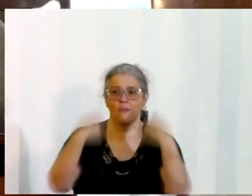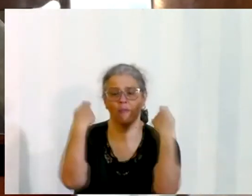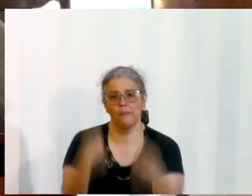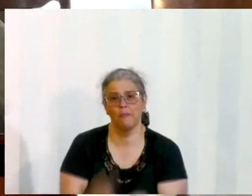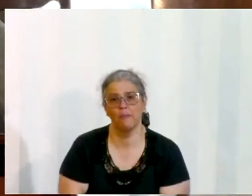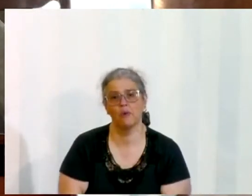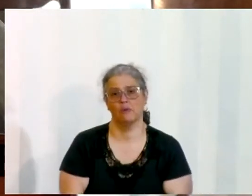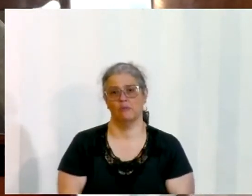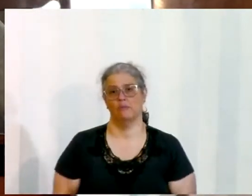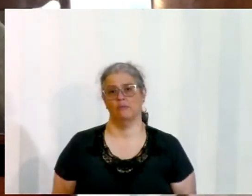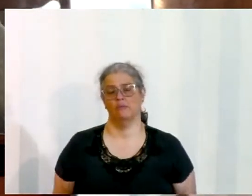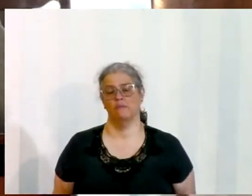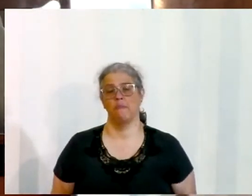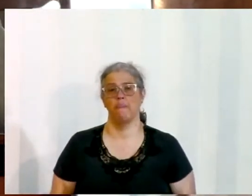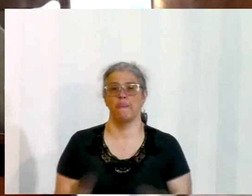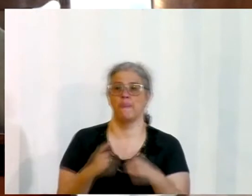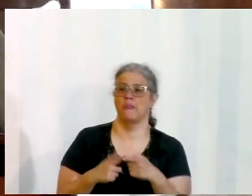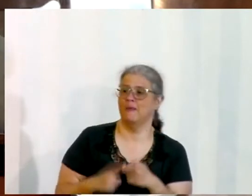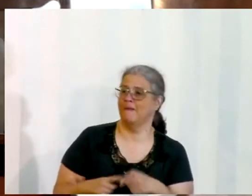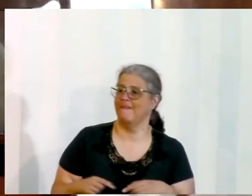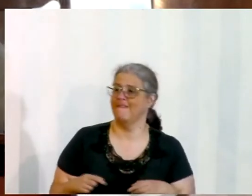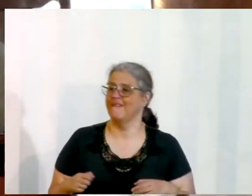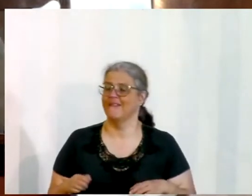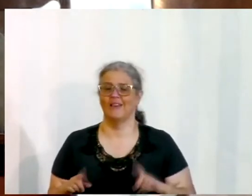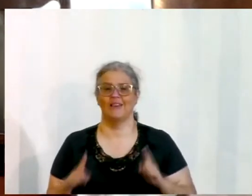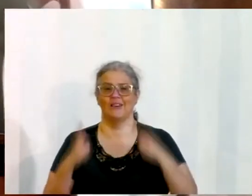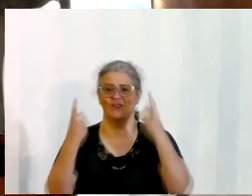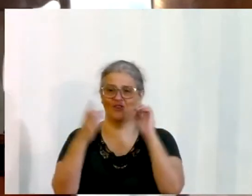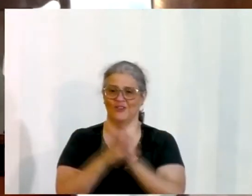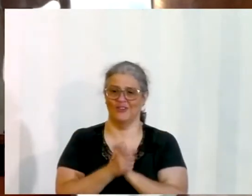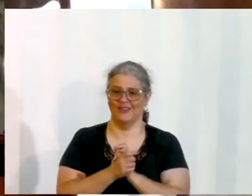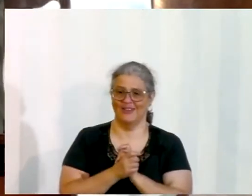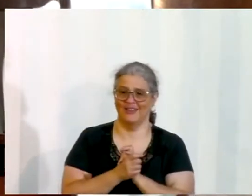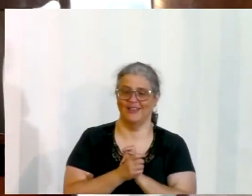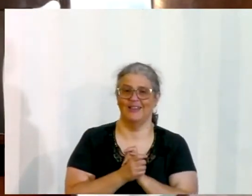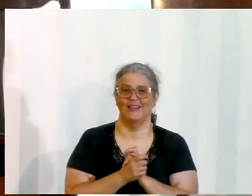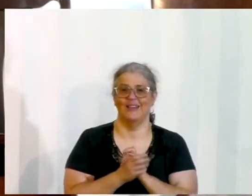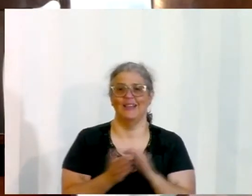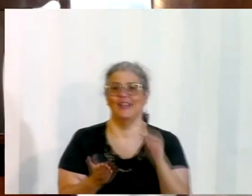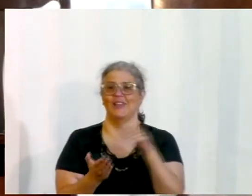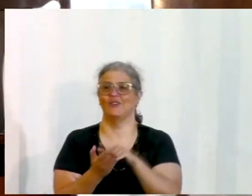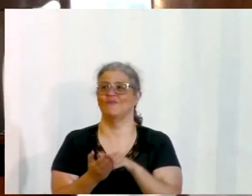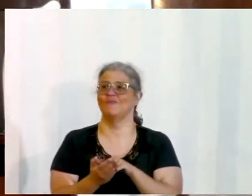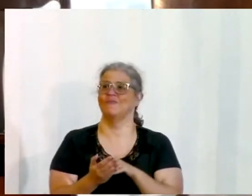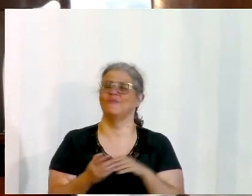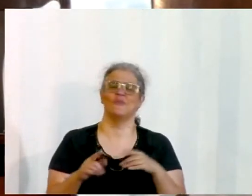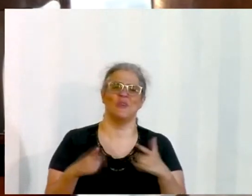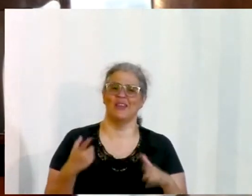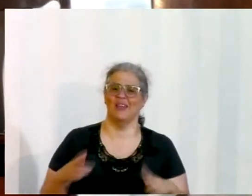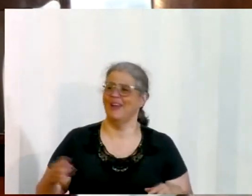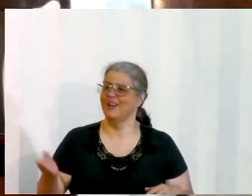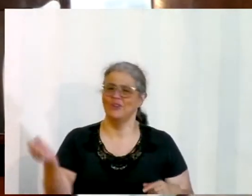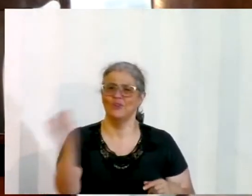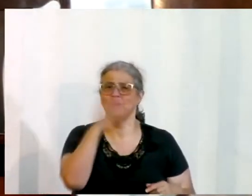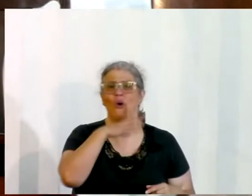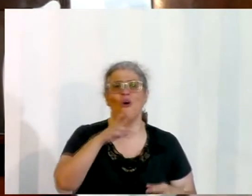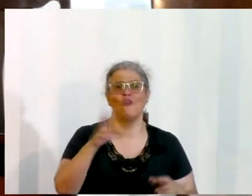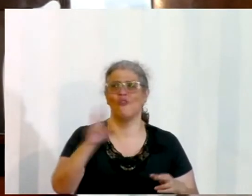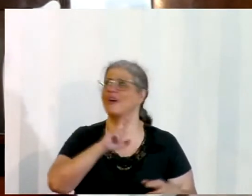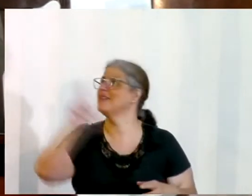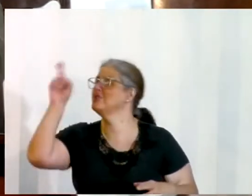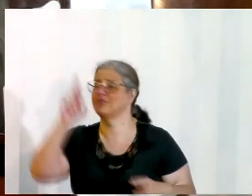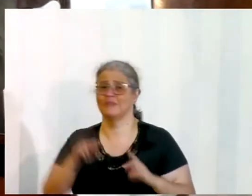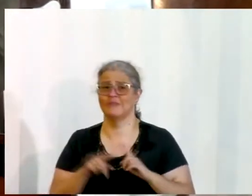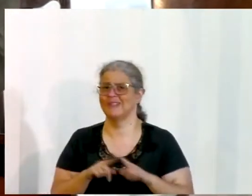passado não era plantar uma nova igreja, uma nova religião, era reformar a igreja, era trazer a igreja de volta para o eixo